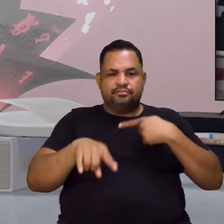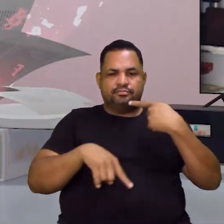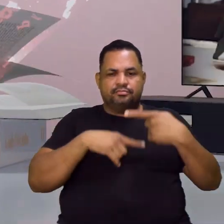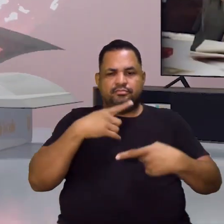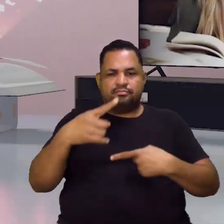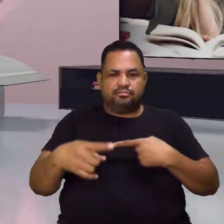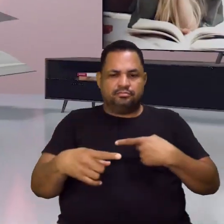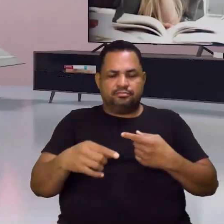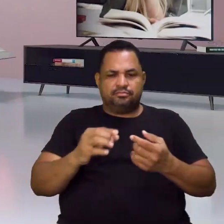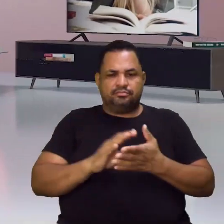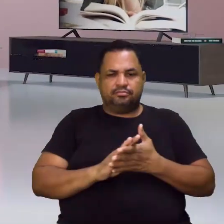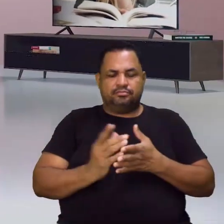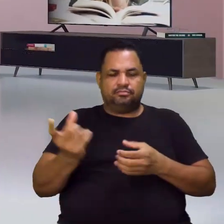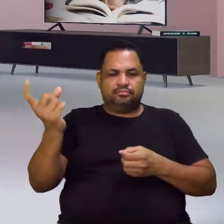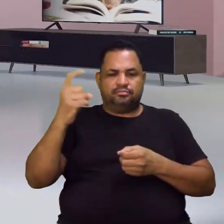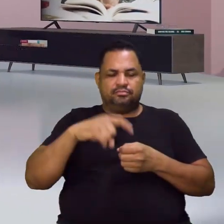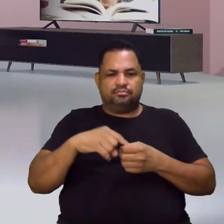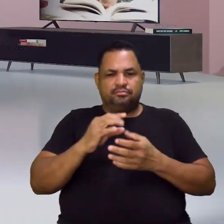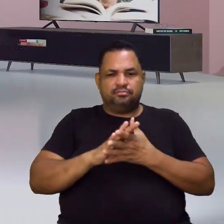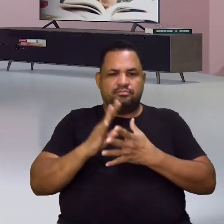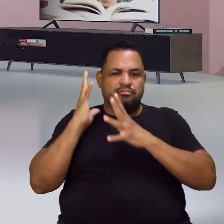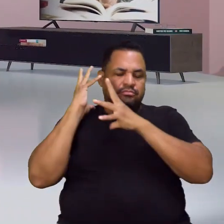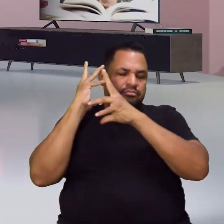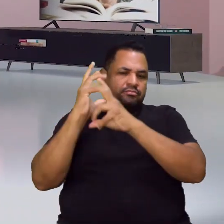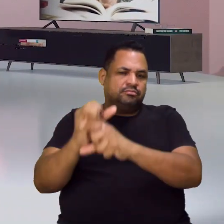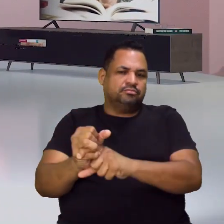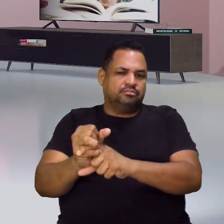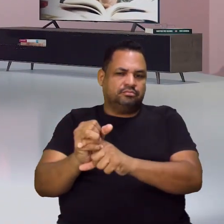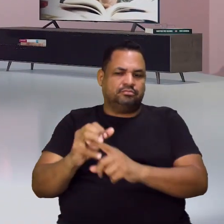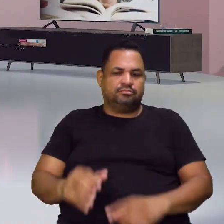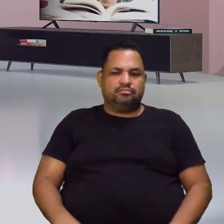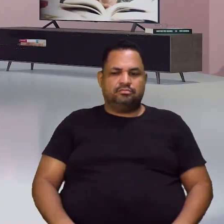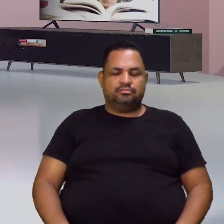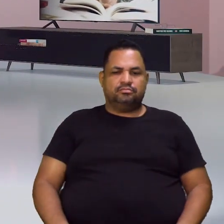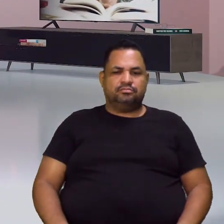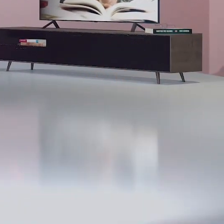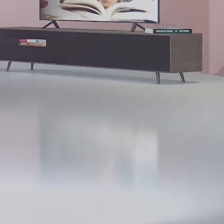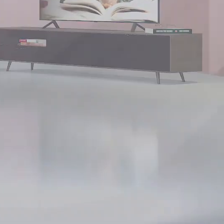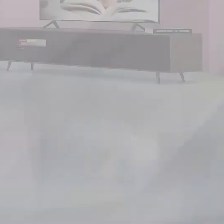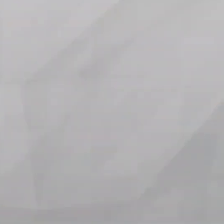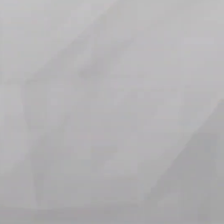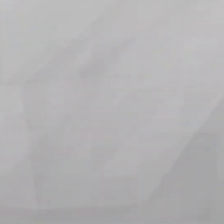pouco, retorno com a nossa revisão. Até lá.